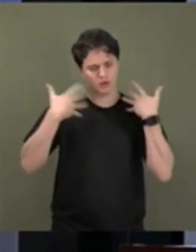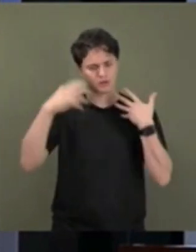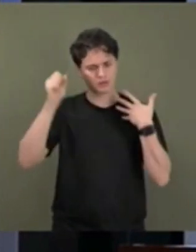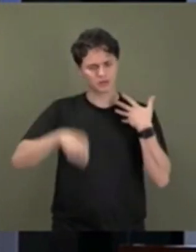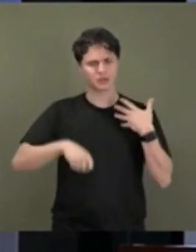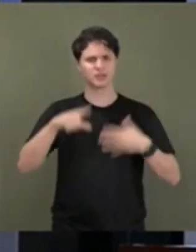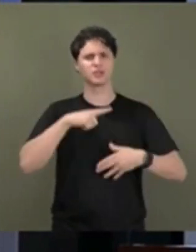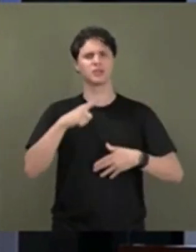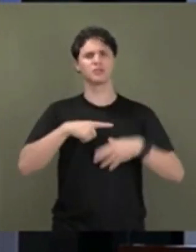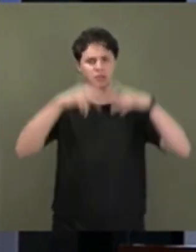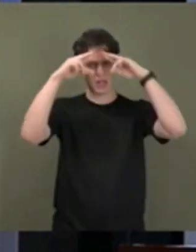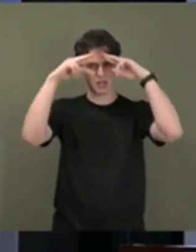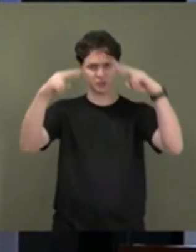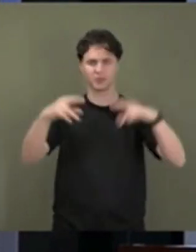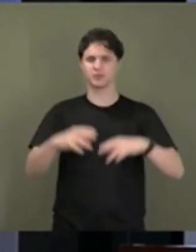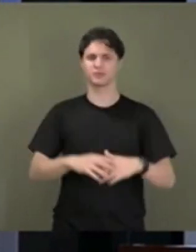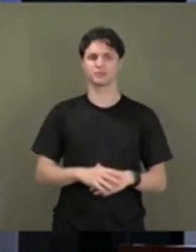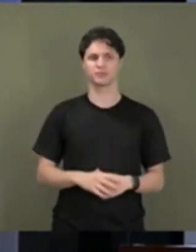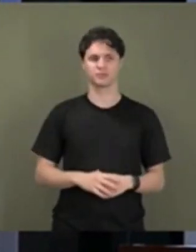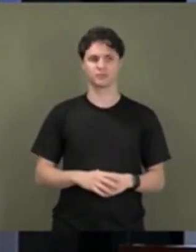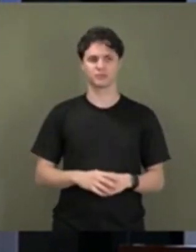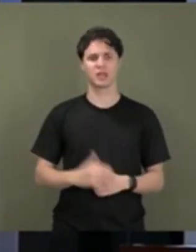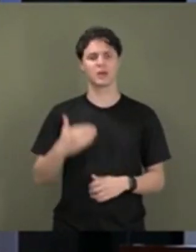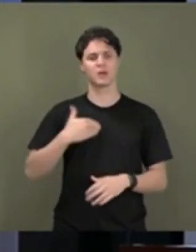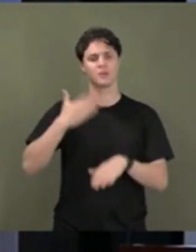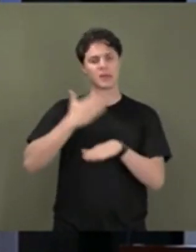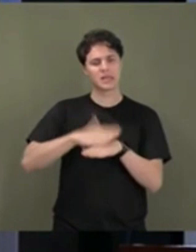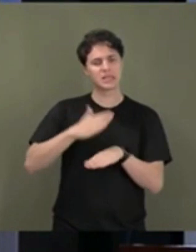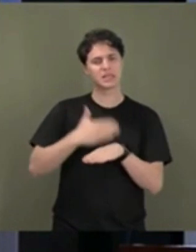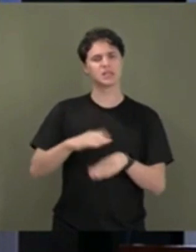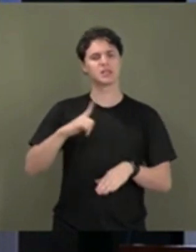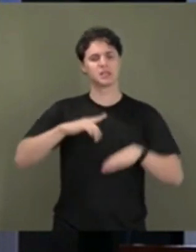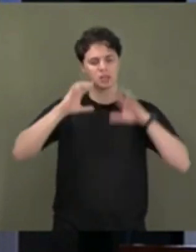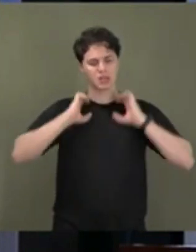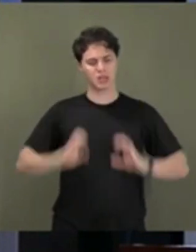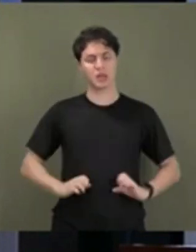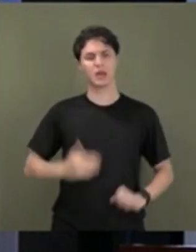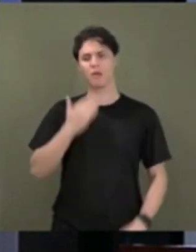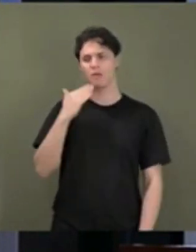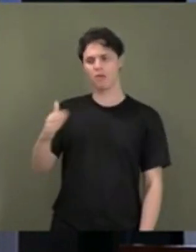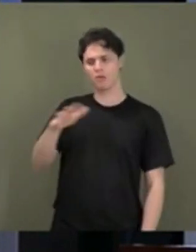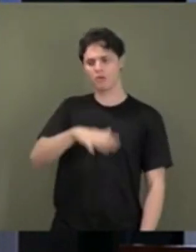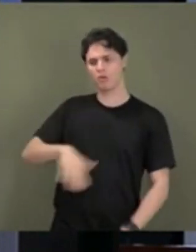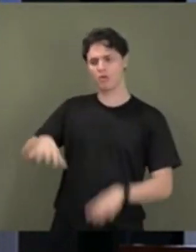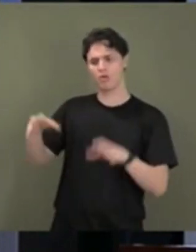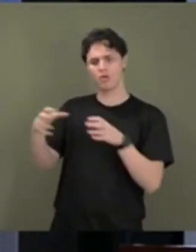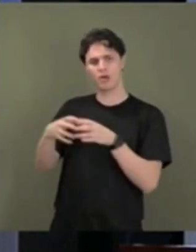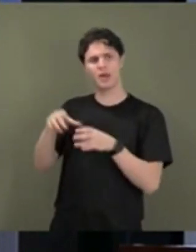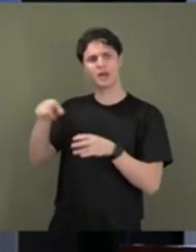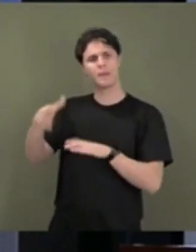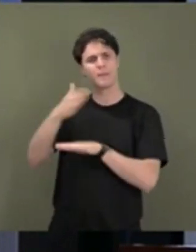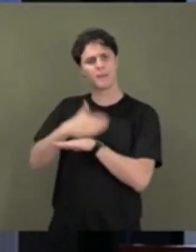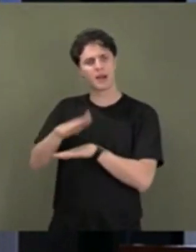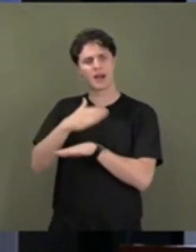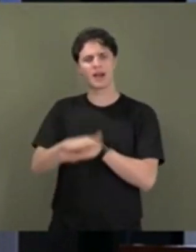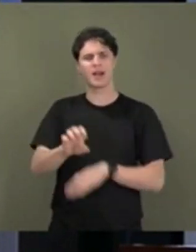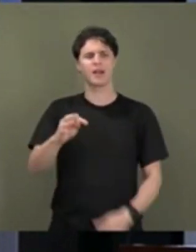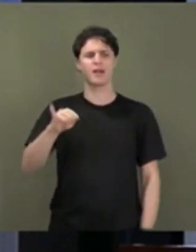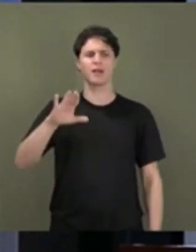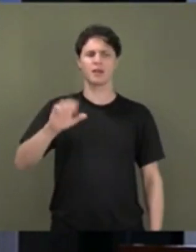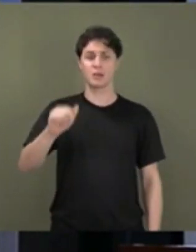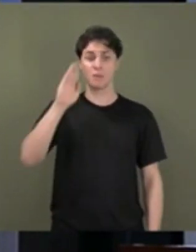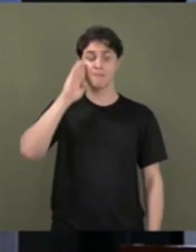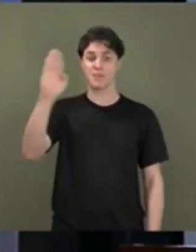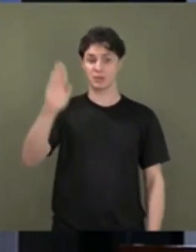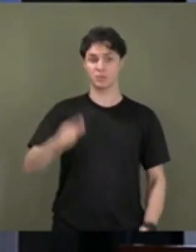com muito respeito. Eu pratico a ética e exijo dos meus comandados que pratiquem a ética acima de